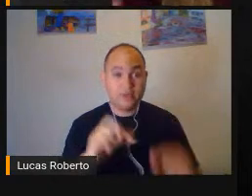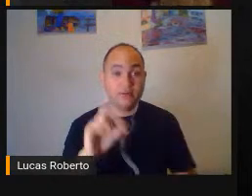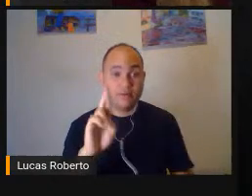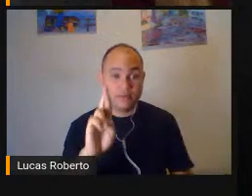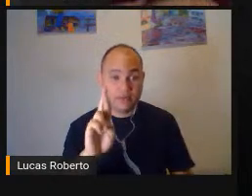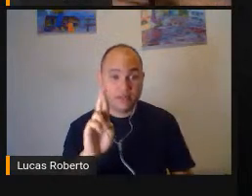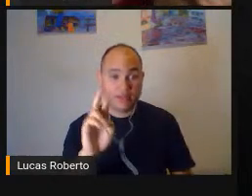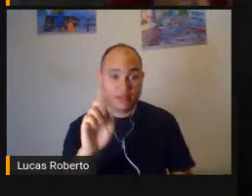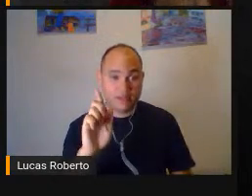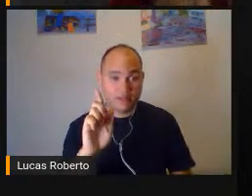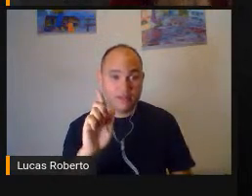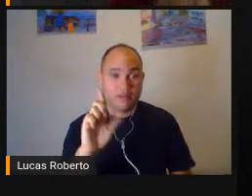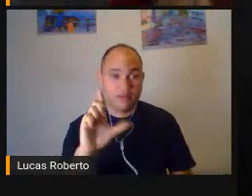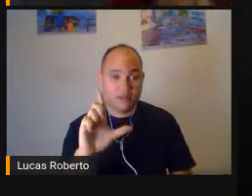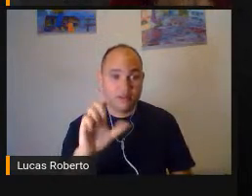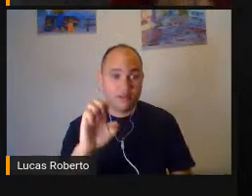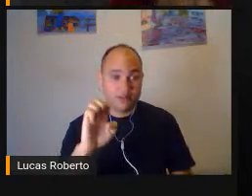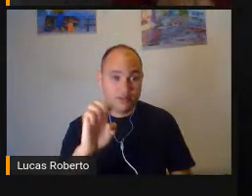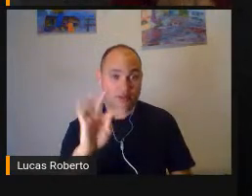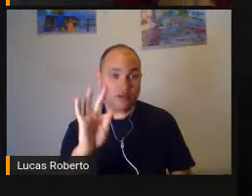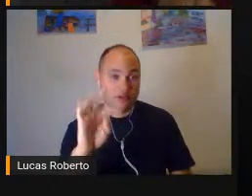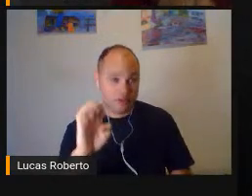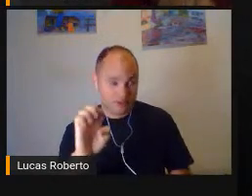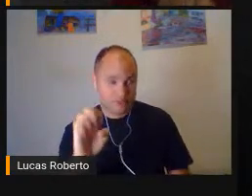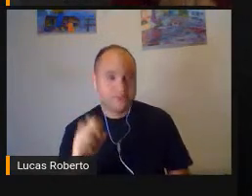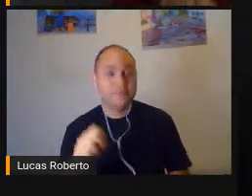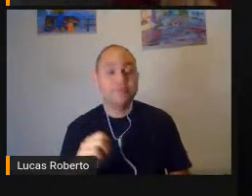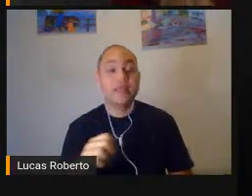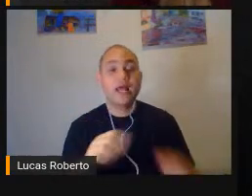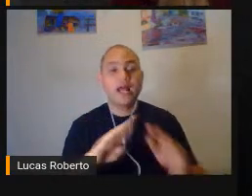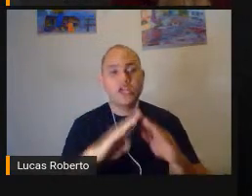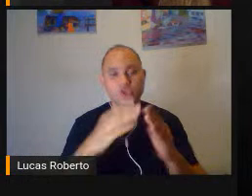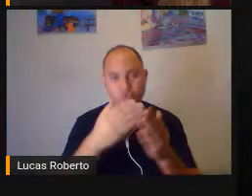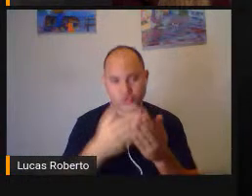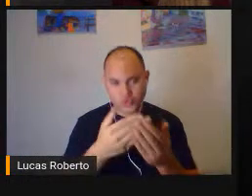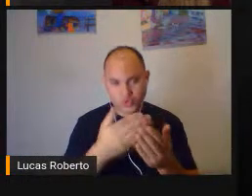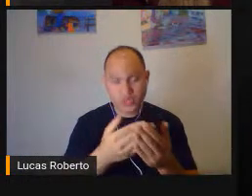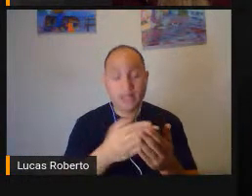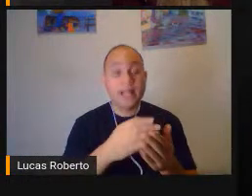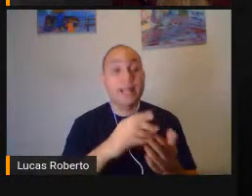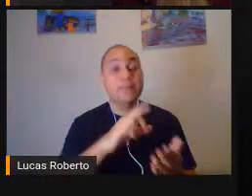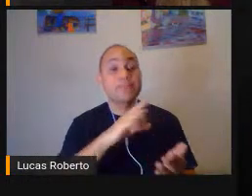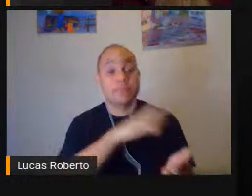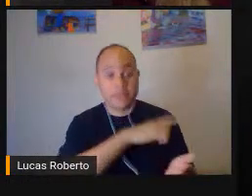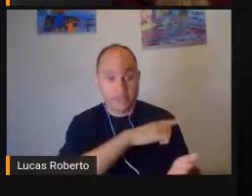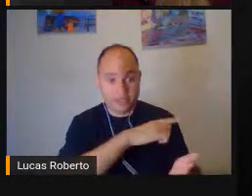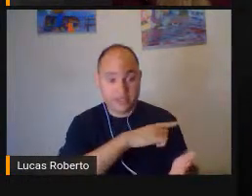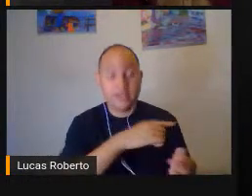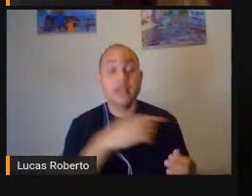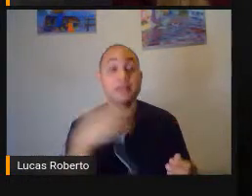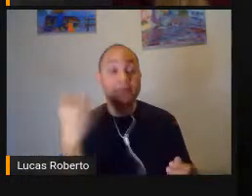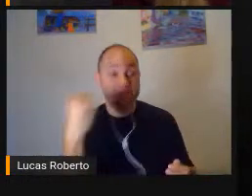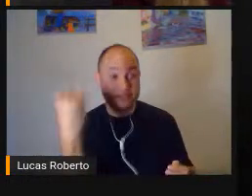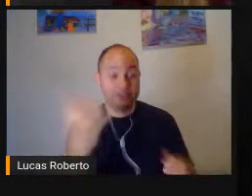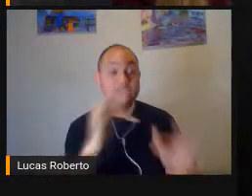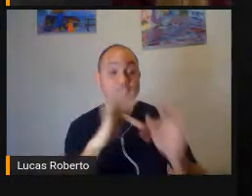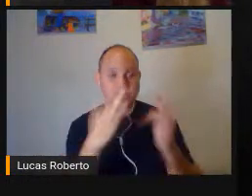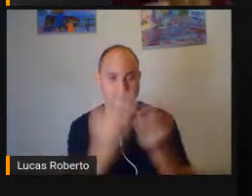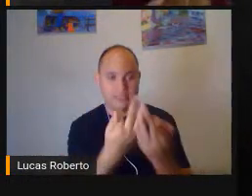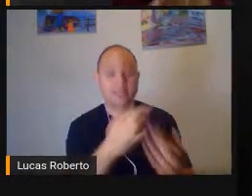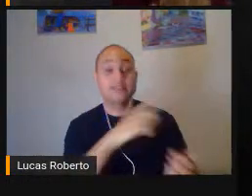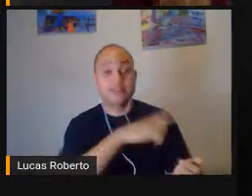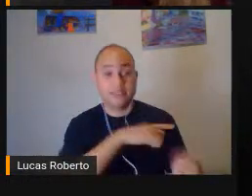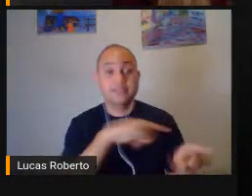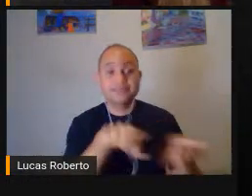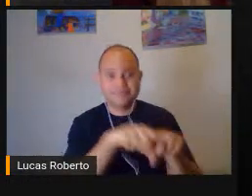Que os próprios estudantes As famílias Também adquiram Não é aí Um instrumento Tão caro Antigamente Ele